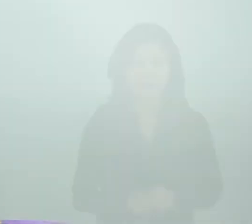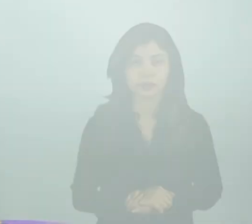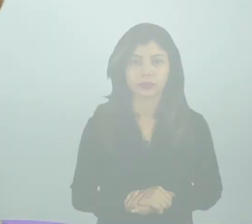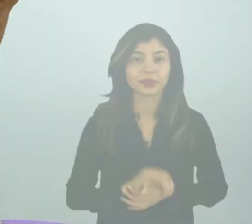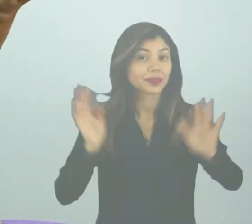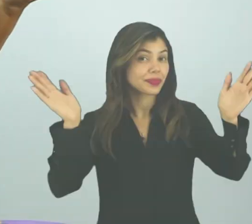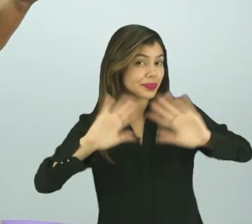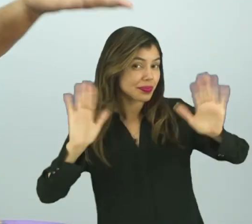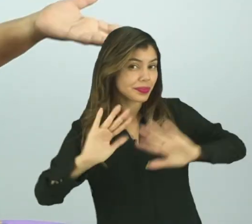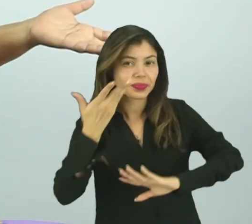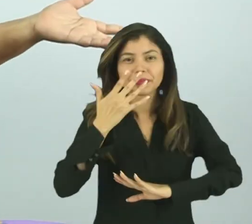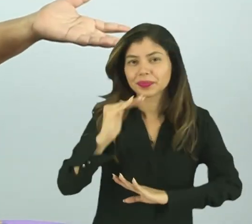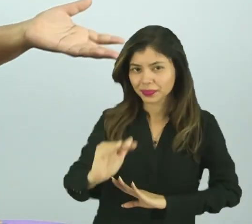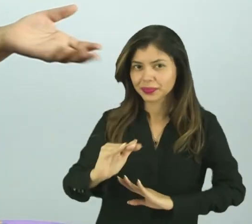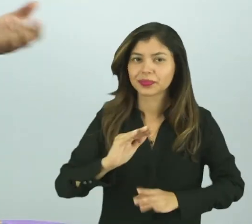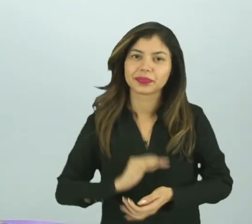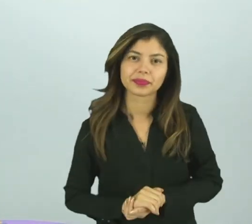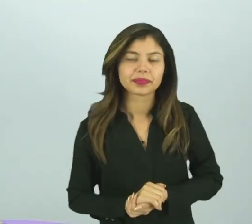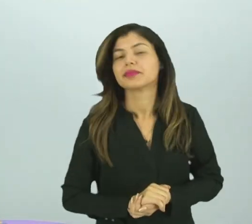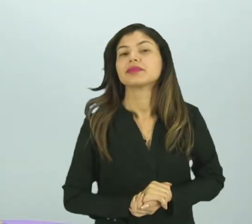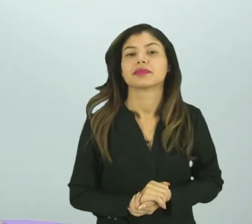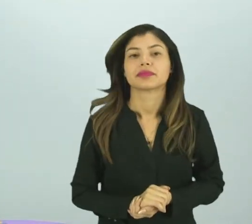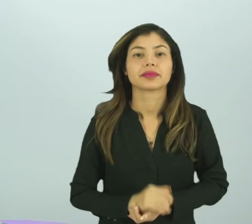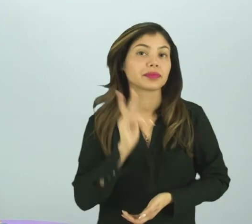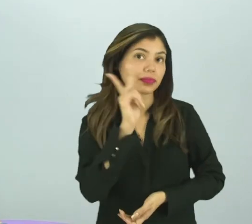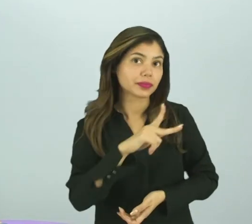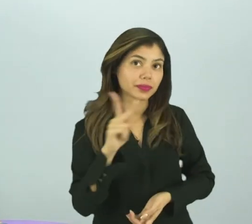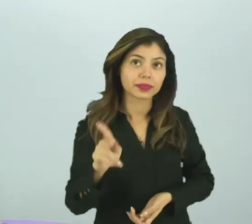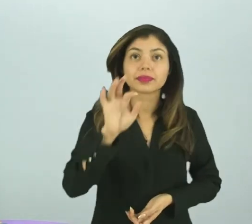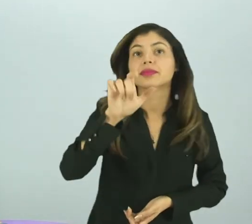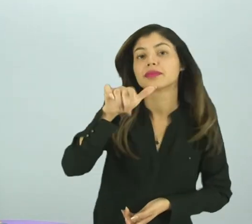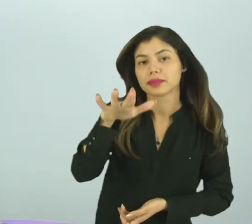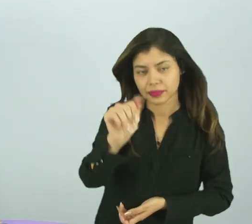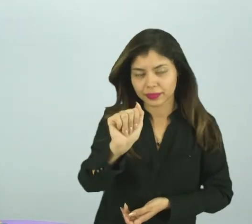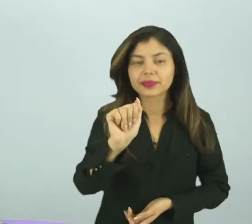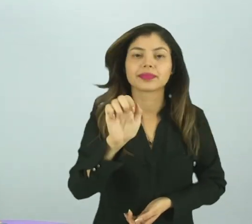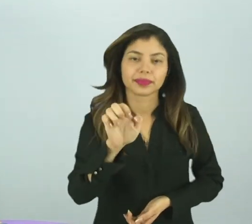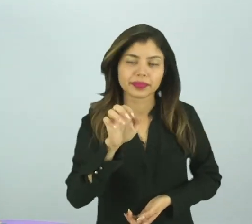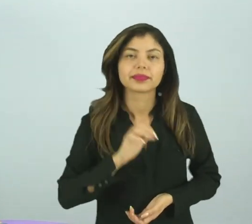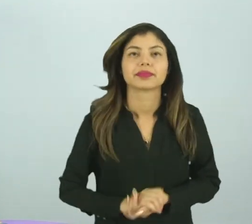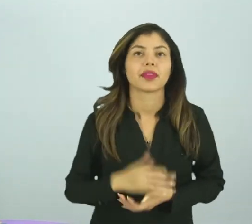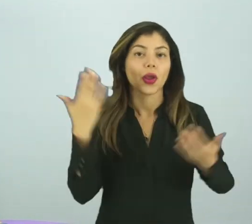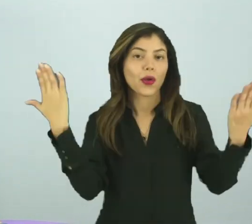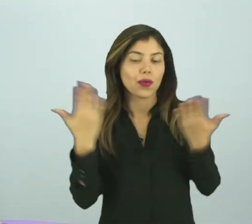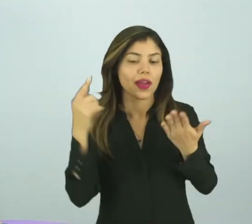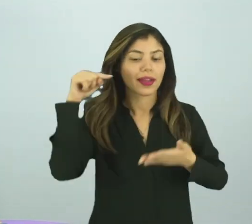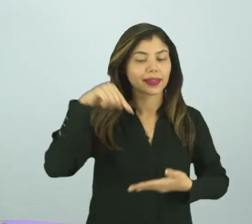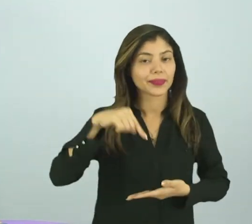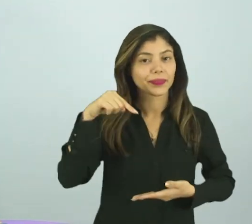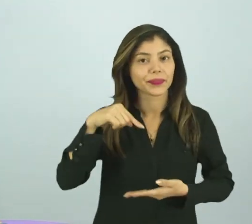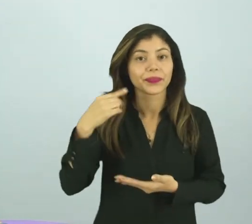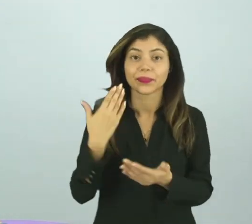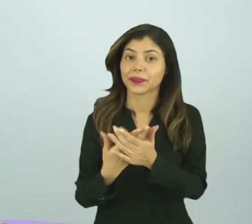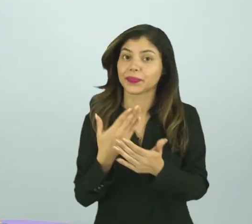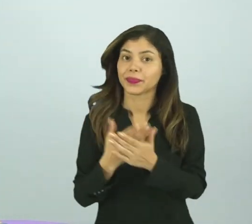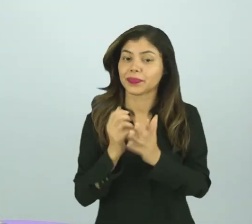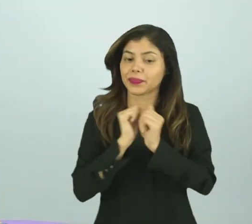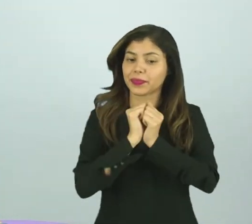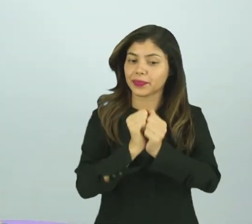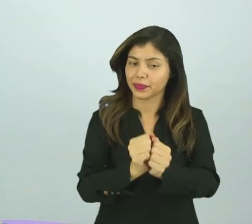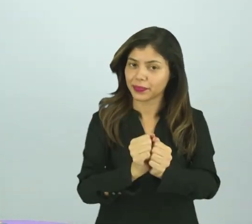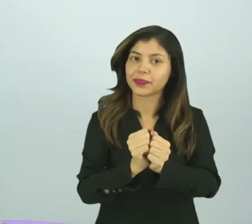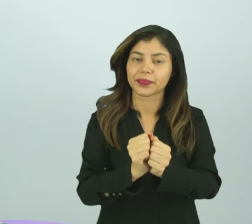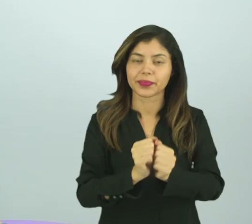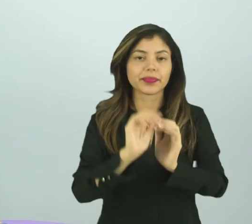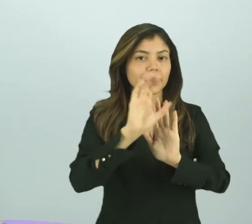Olá crianças, eu sou a professora Eliane Medeiros e estou aqui para estudar com vocês